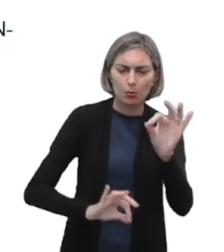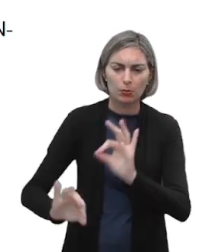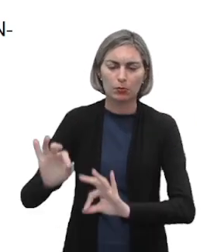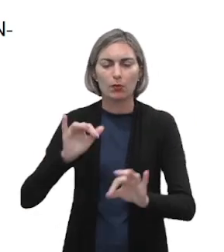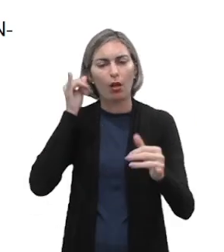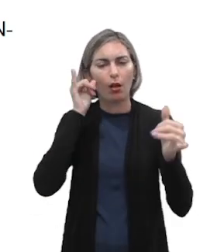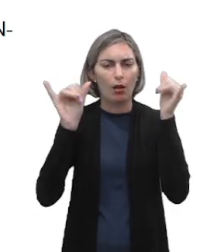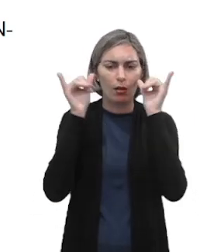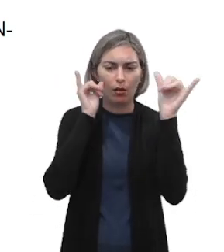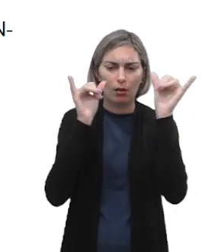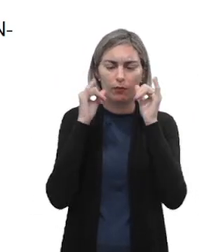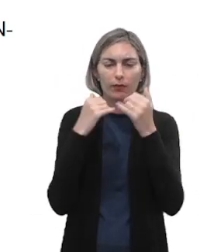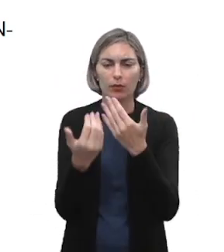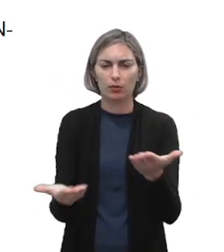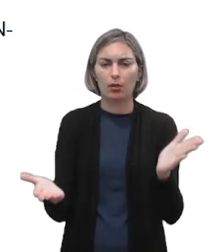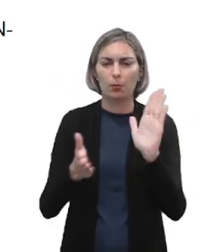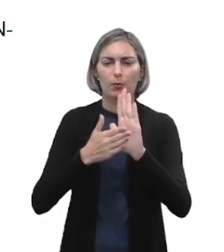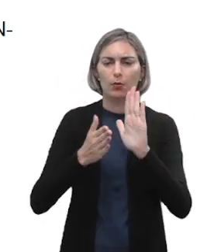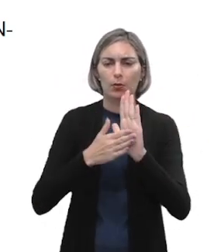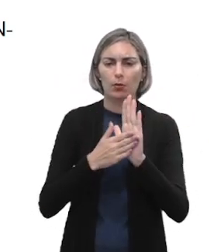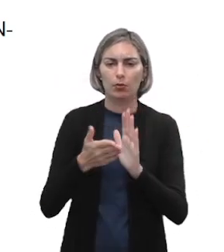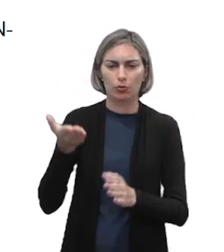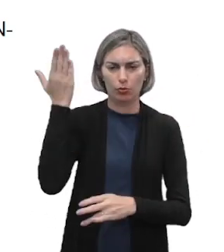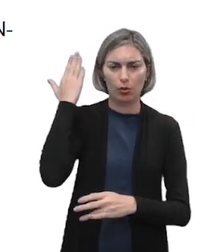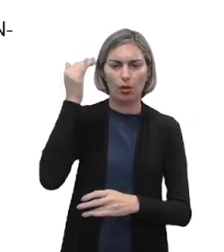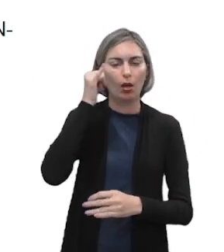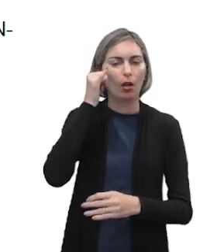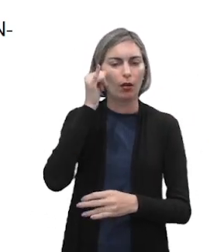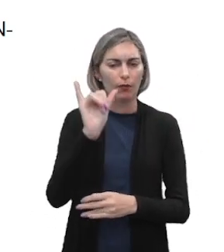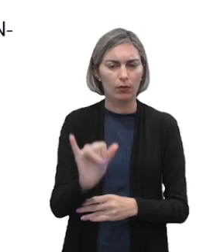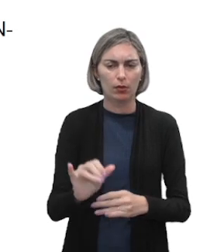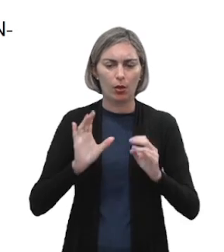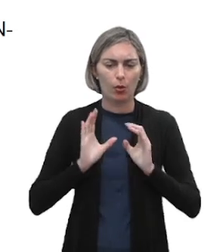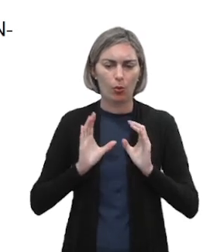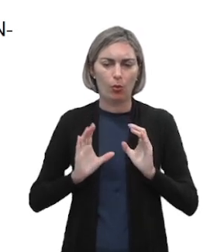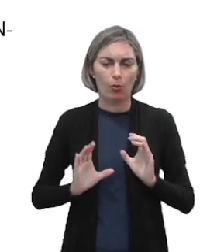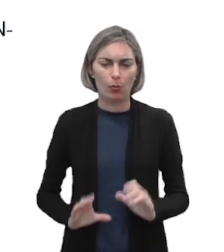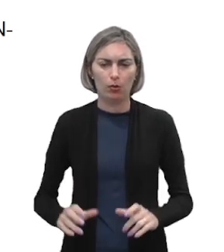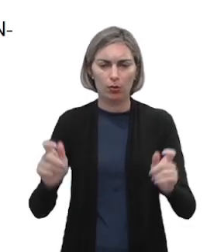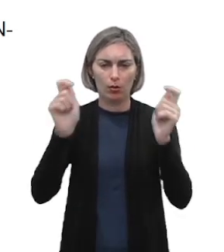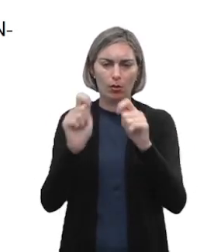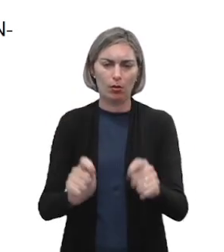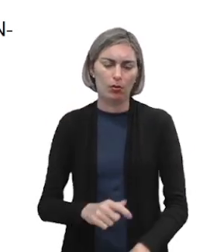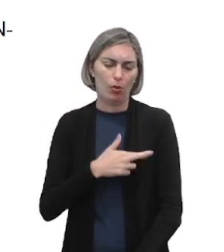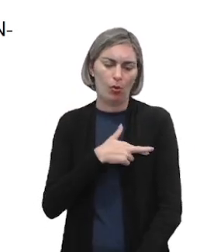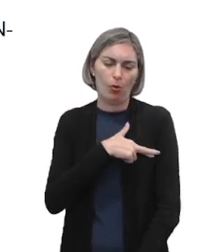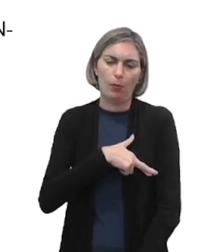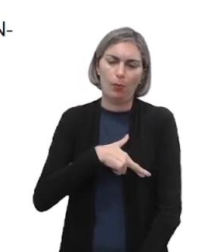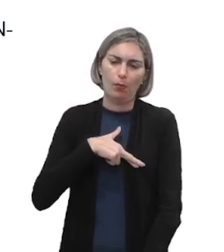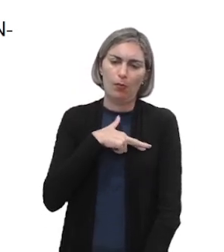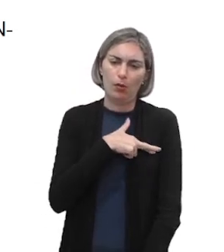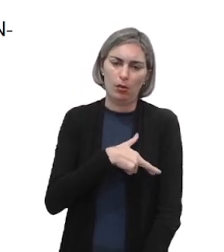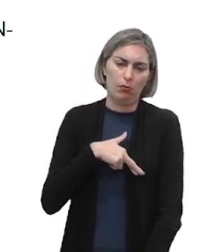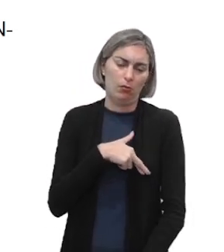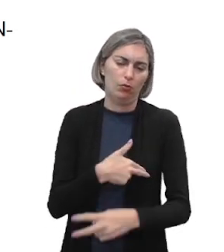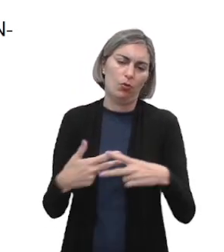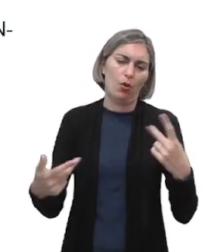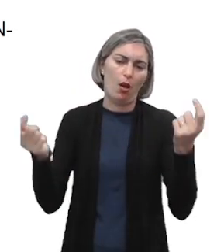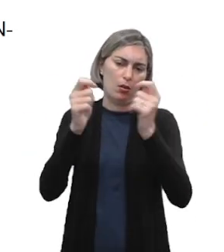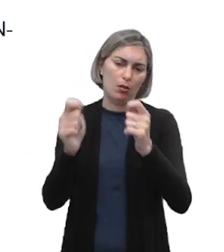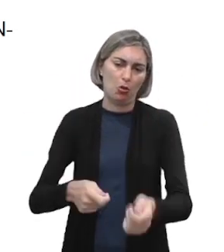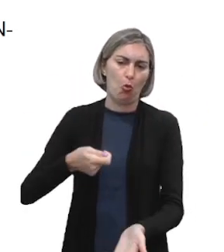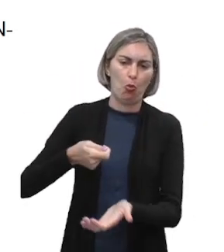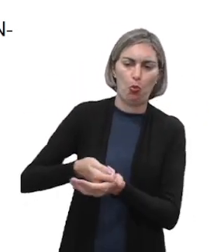Evitar, queria, tinha essa proposta de evitar o comportamento artístico romântico, essa coisa de que o artista